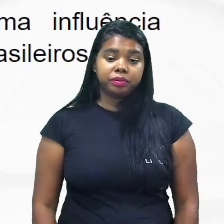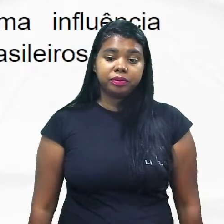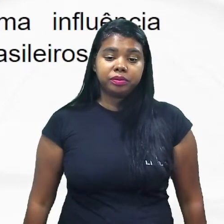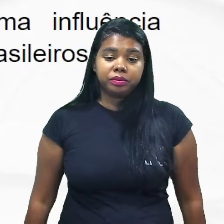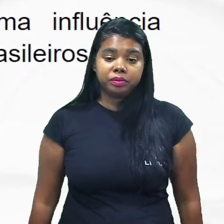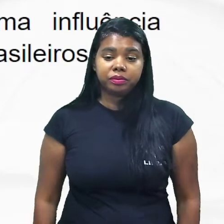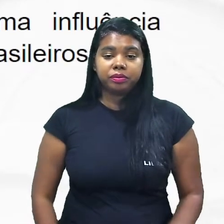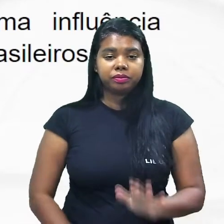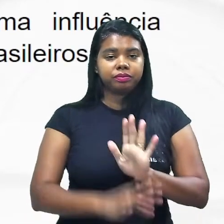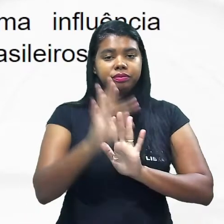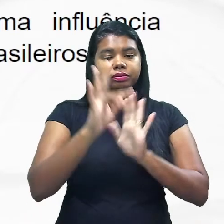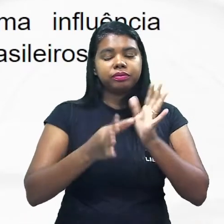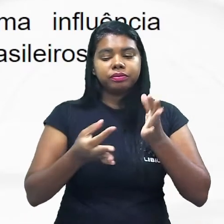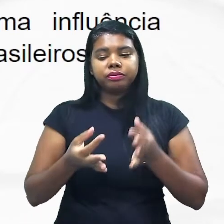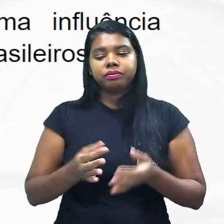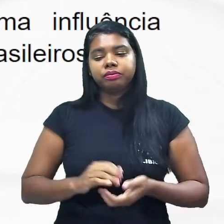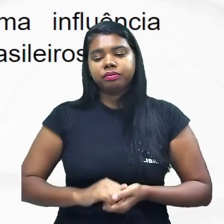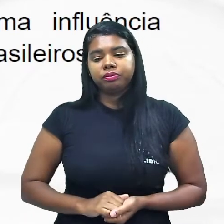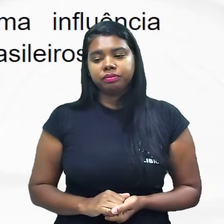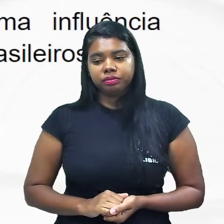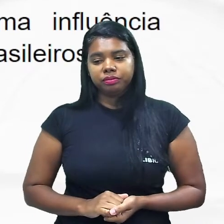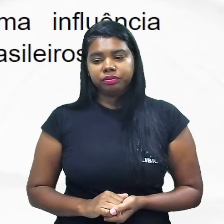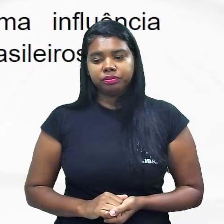dissertativo dissertativo sim